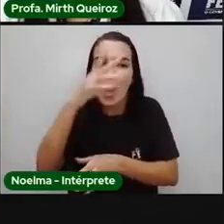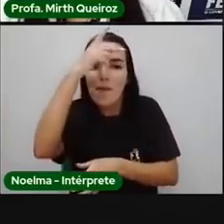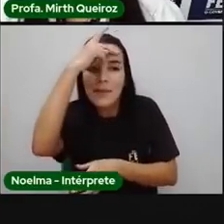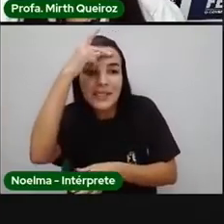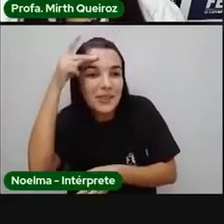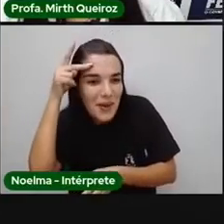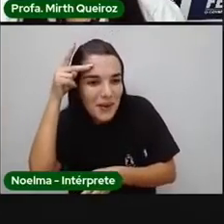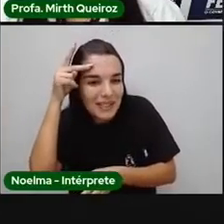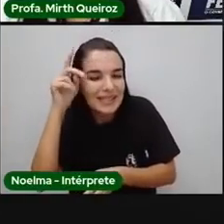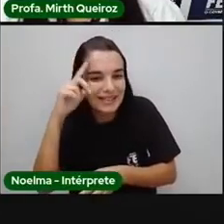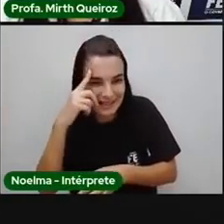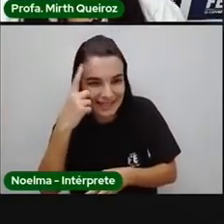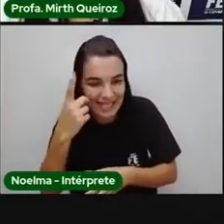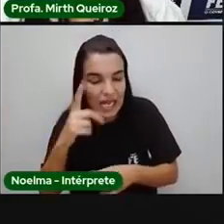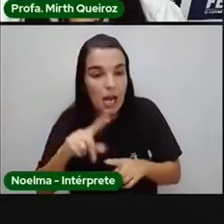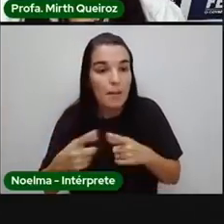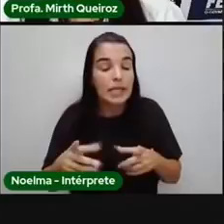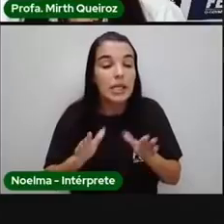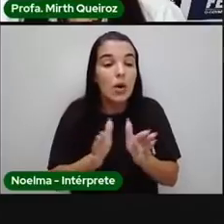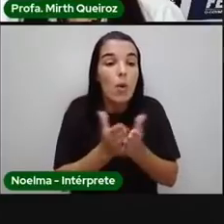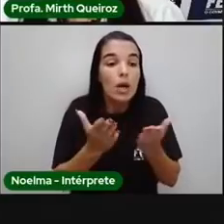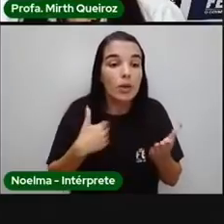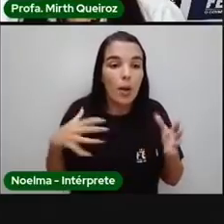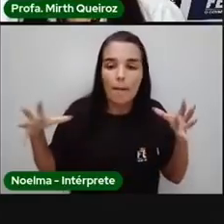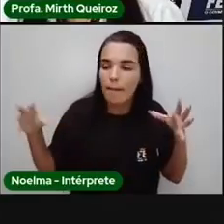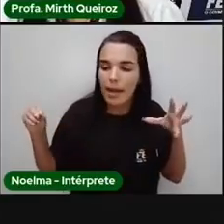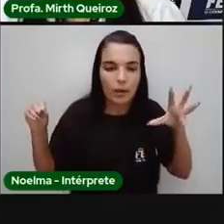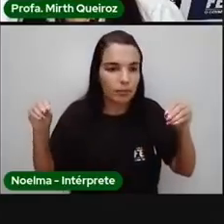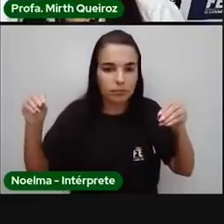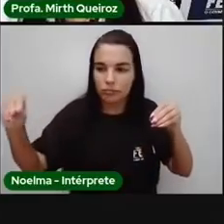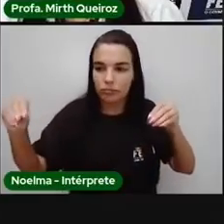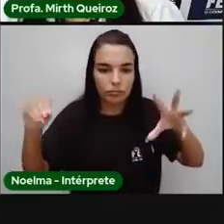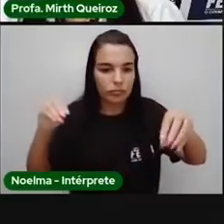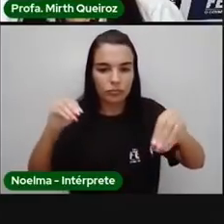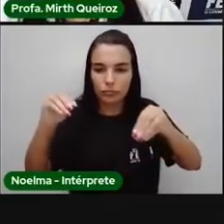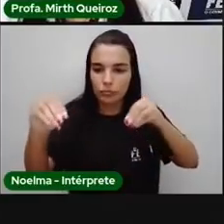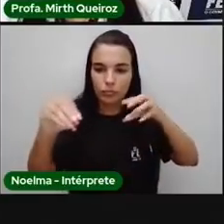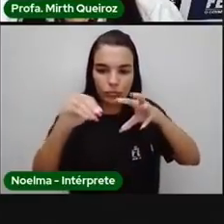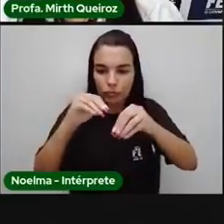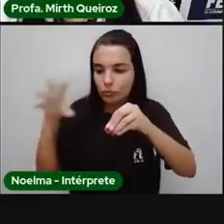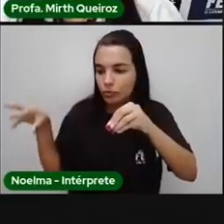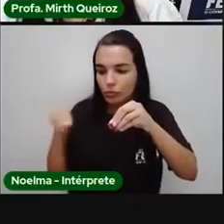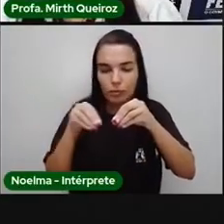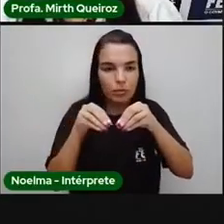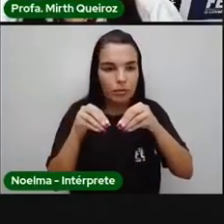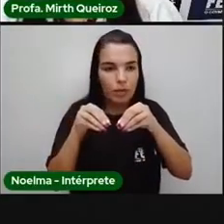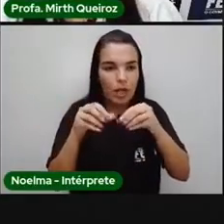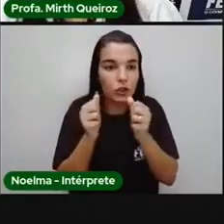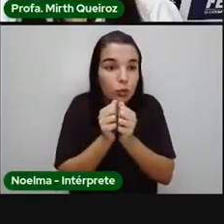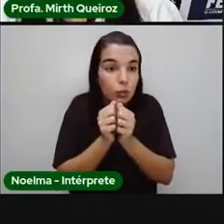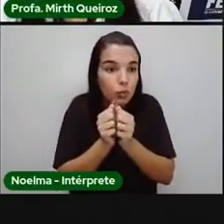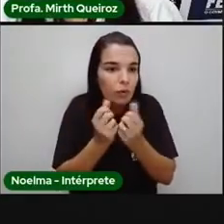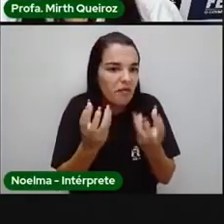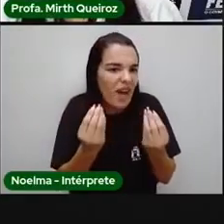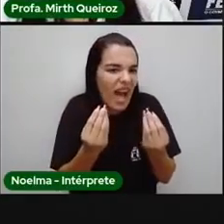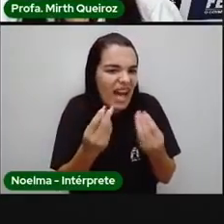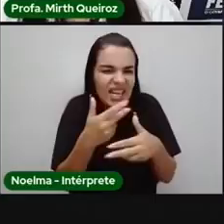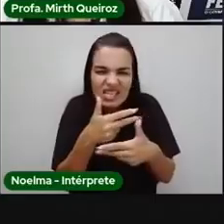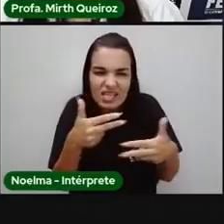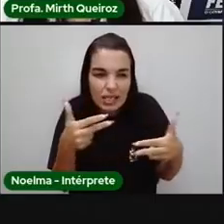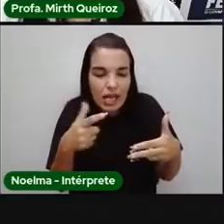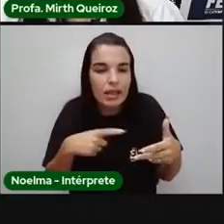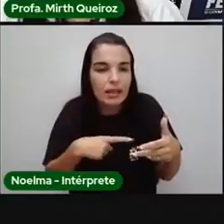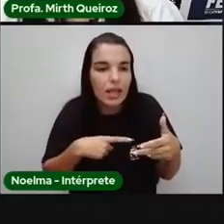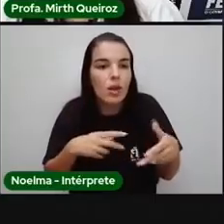várias populações e coloco juntas, a gente tem uma comunidade. Nessa